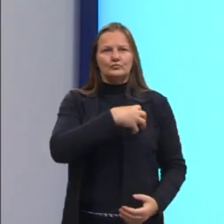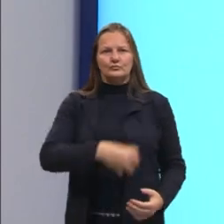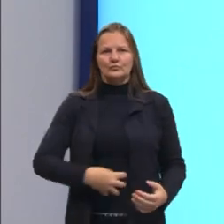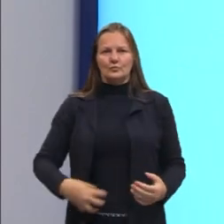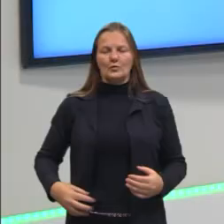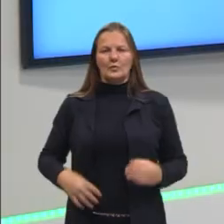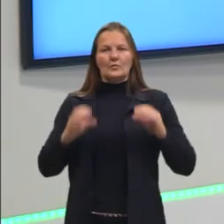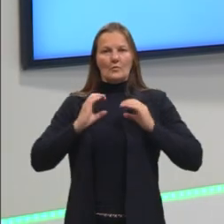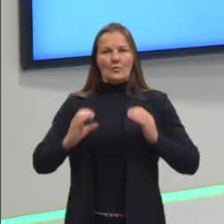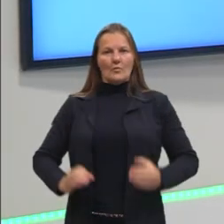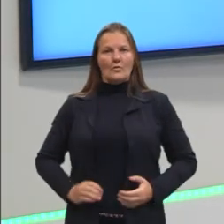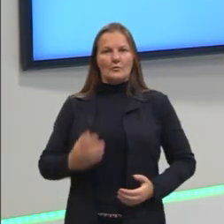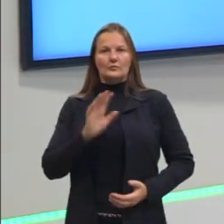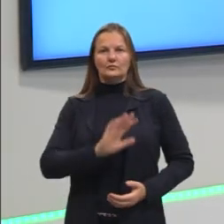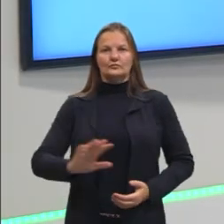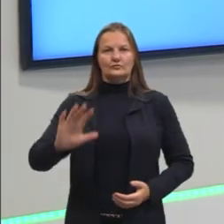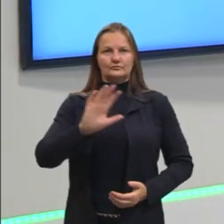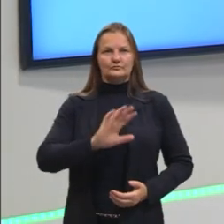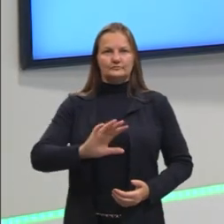organismo.